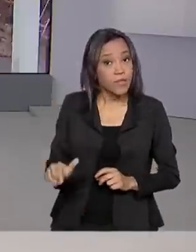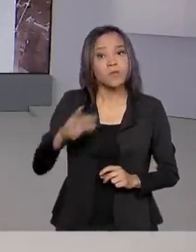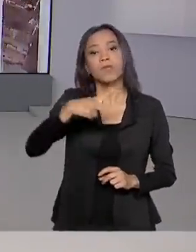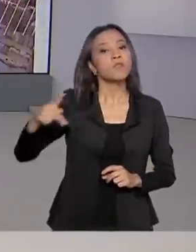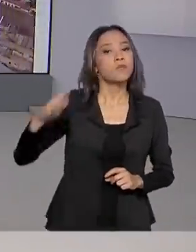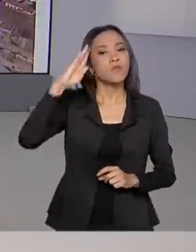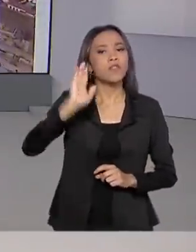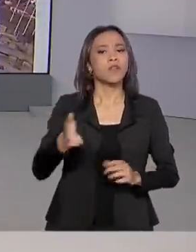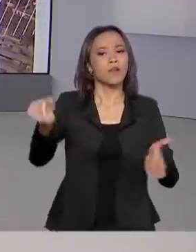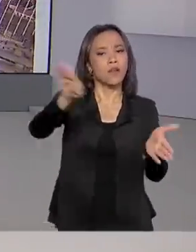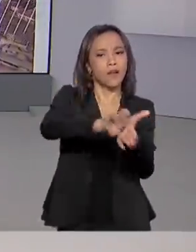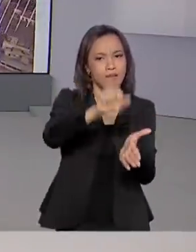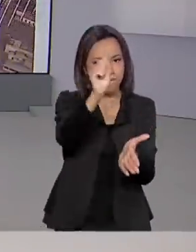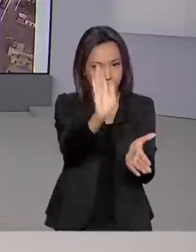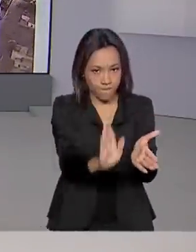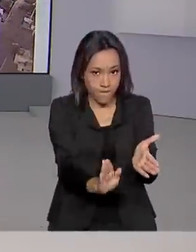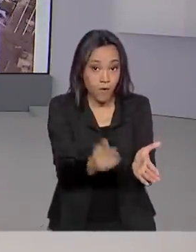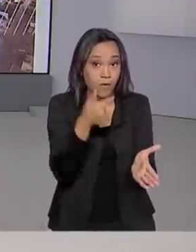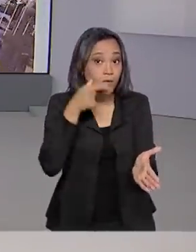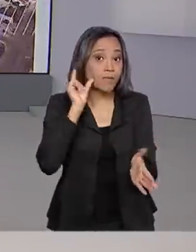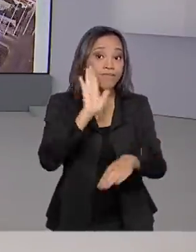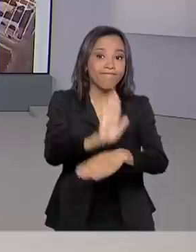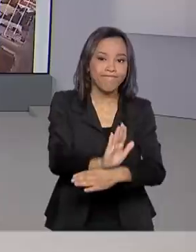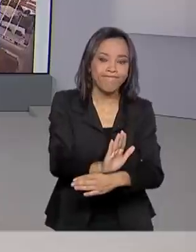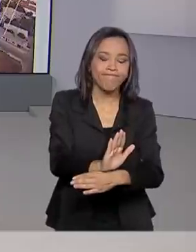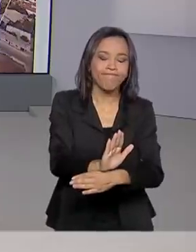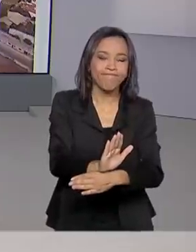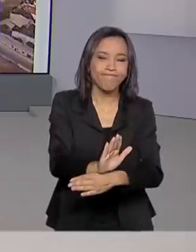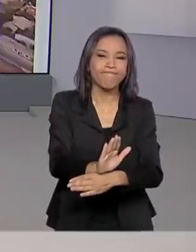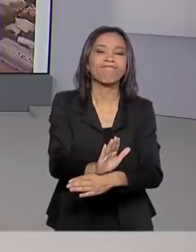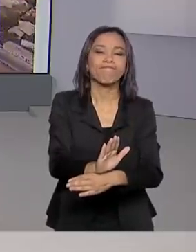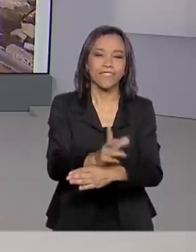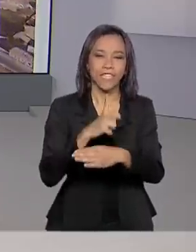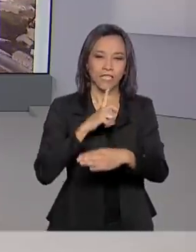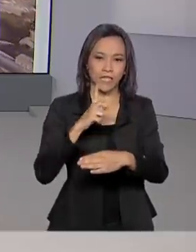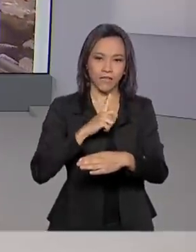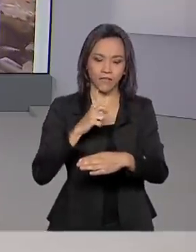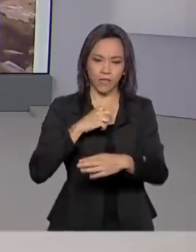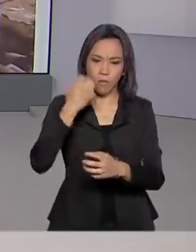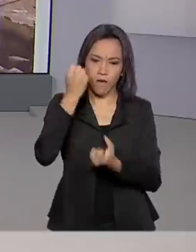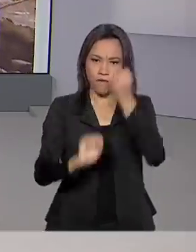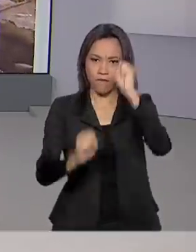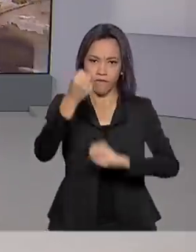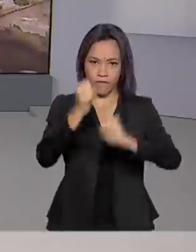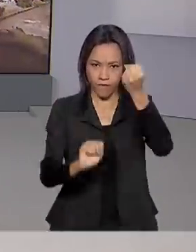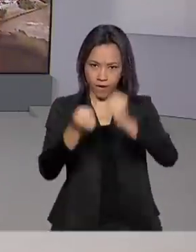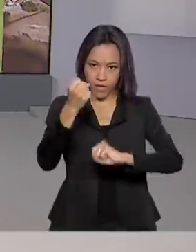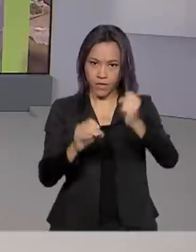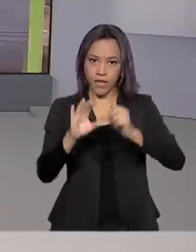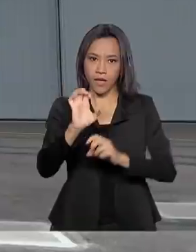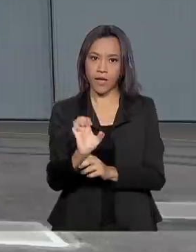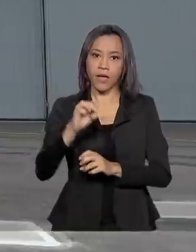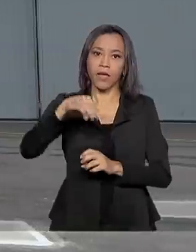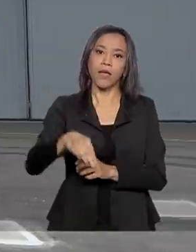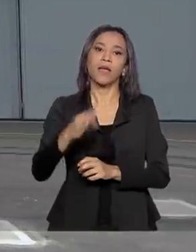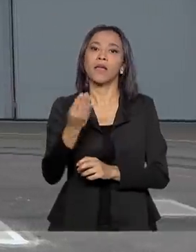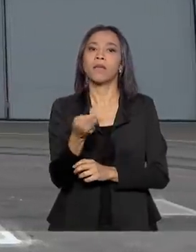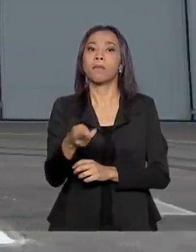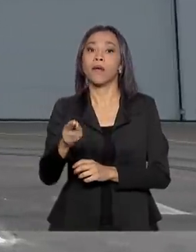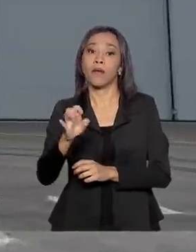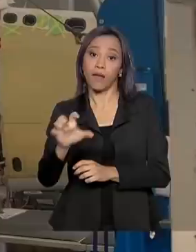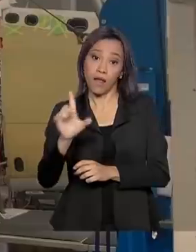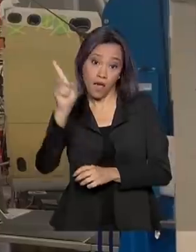já está de volta ao Brasil. Ontem à tarde, ele esteve na fábrica da Embraer, na cidade de Jacksonville.